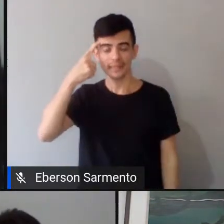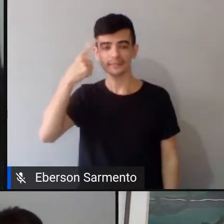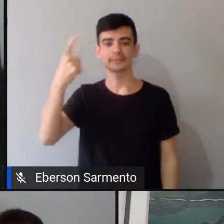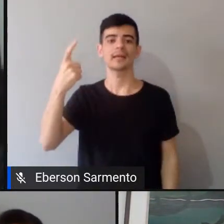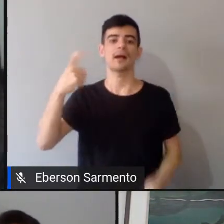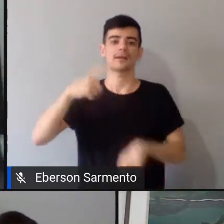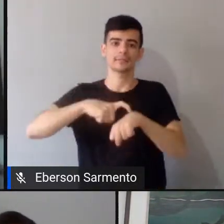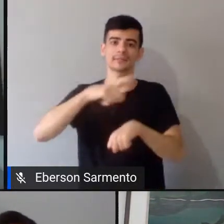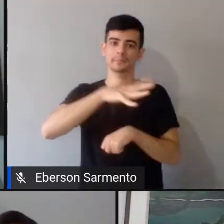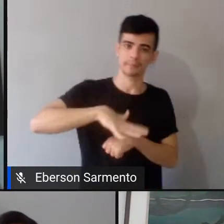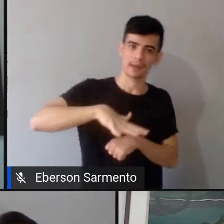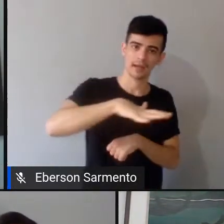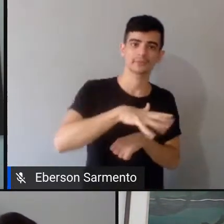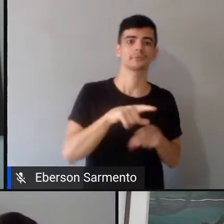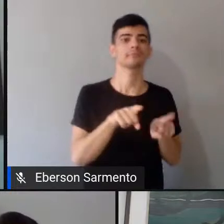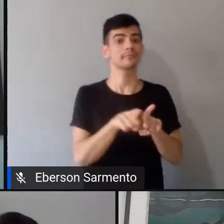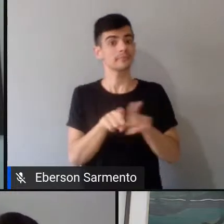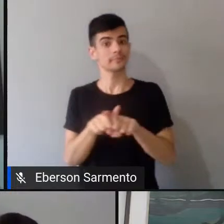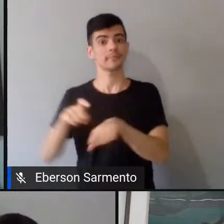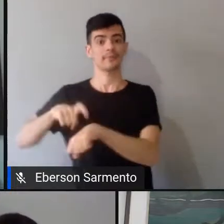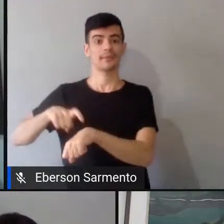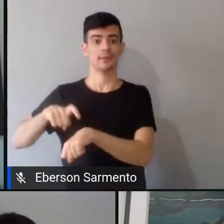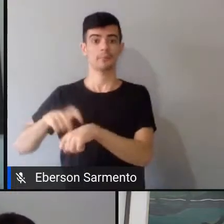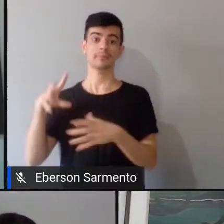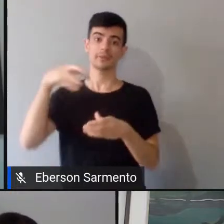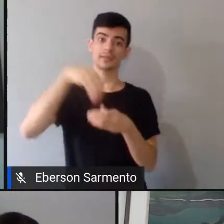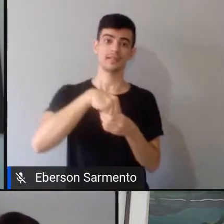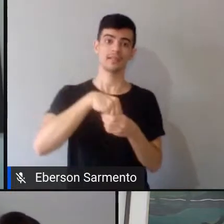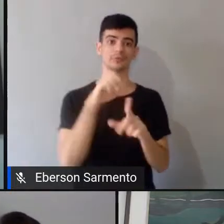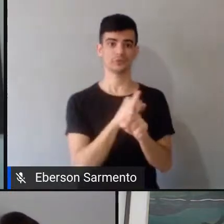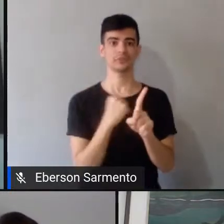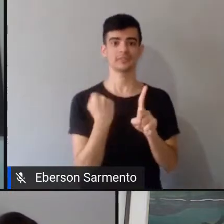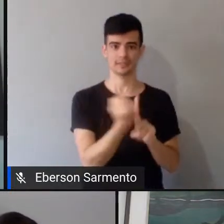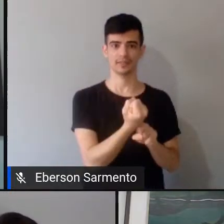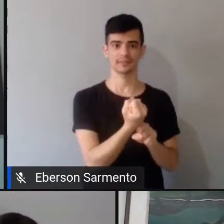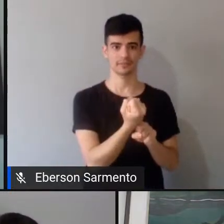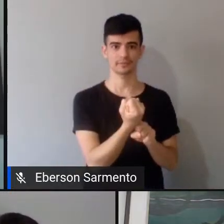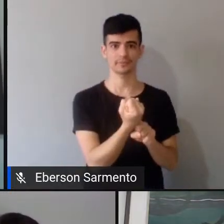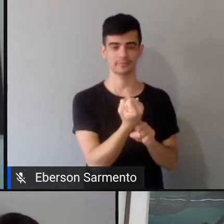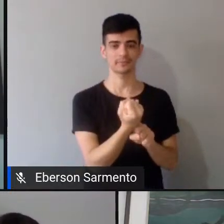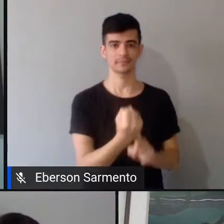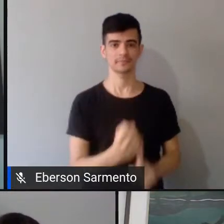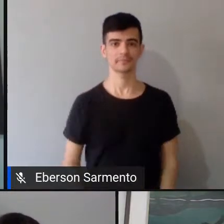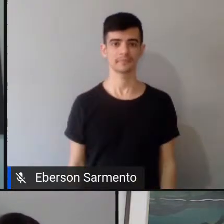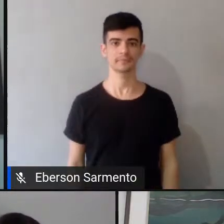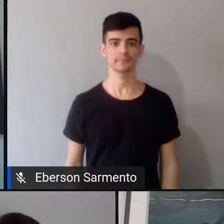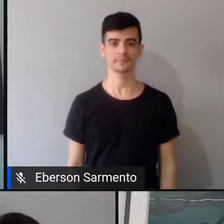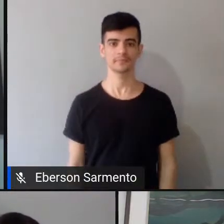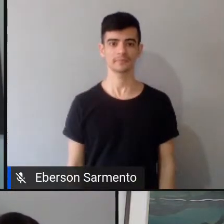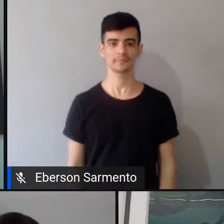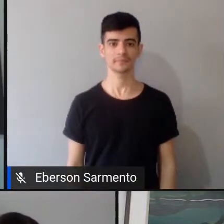da sociedade, né? E pensar o espaço-tempo separado, de forma dual. e nós aqui